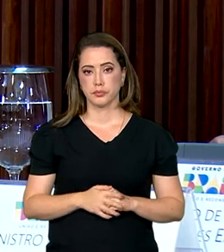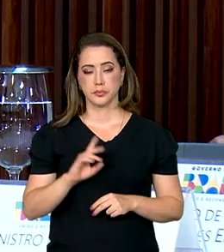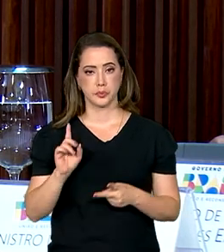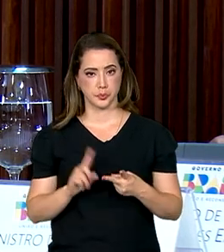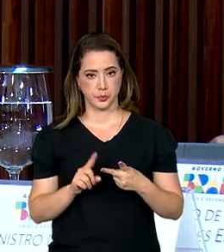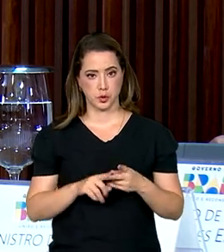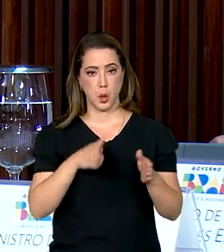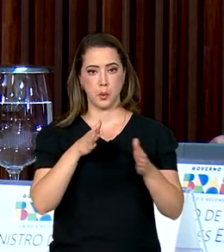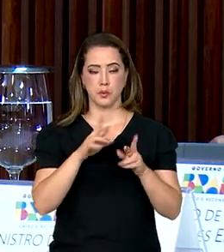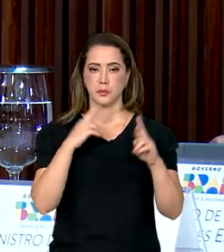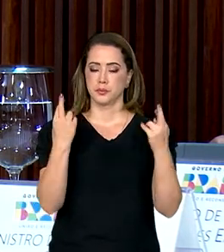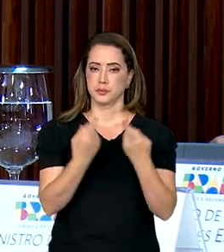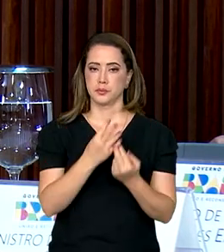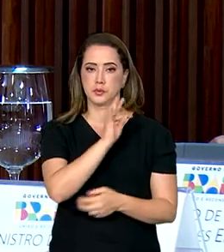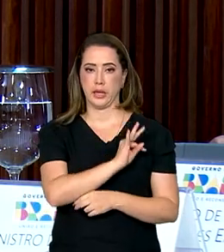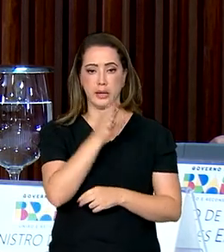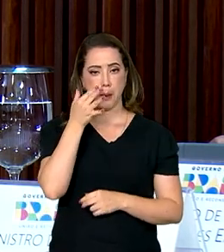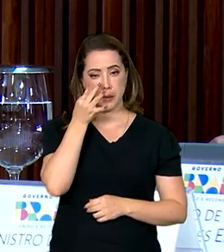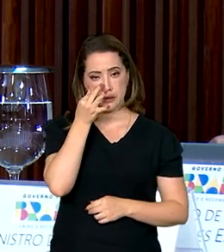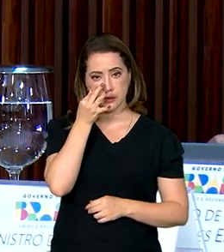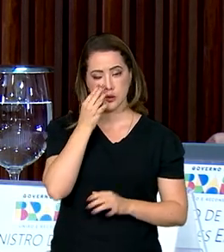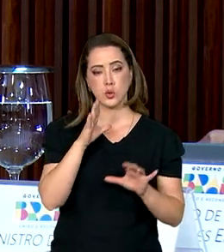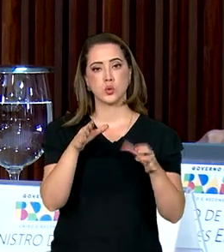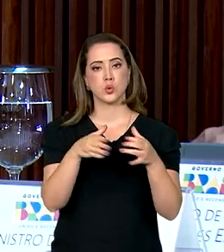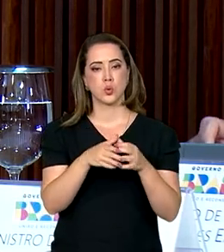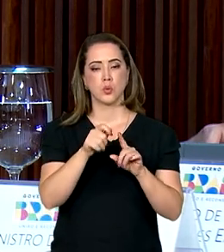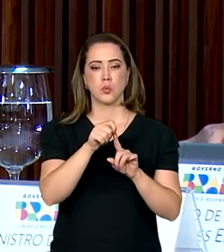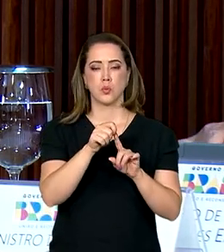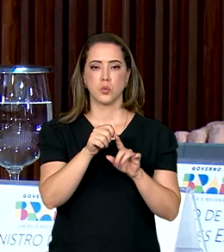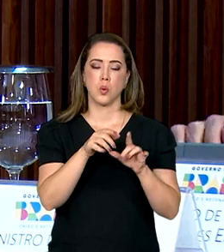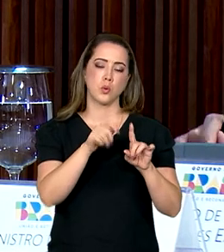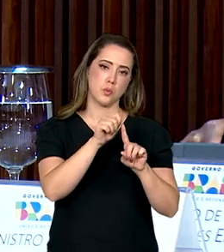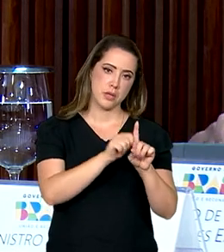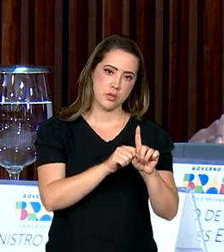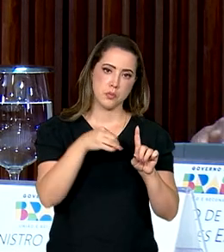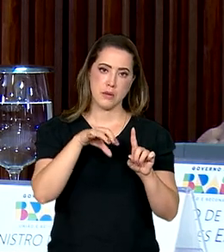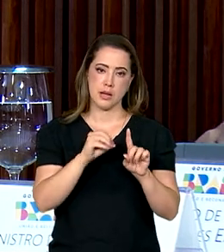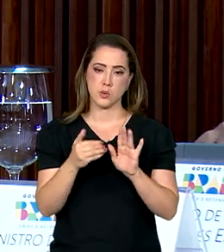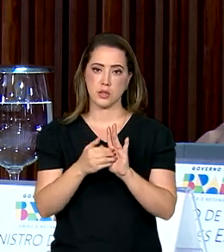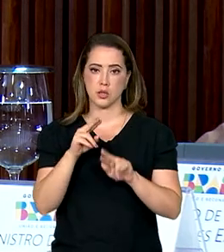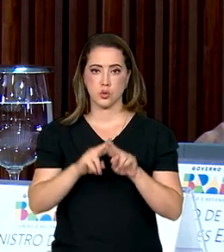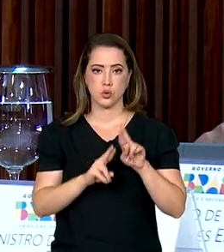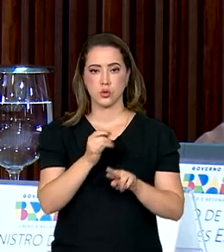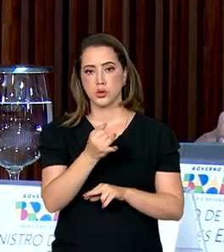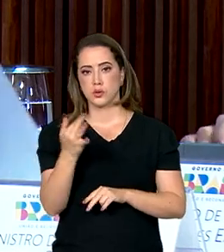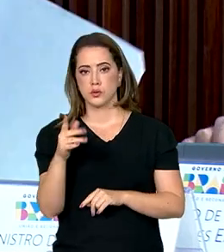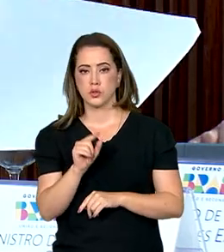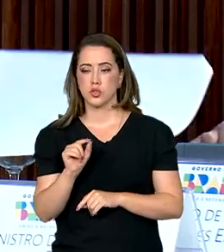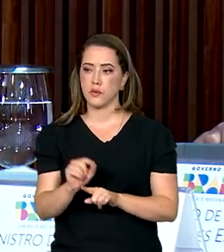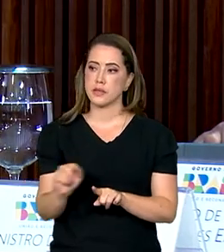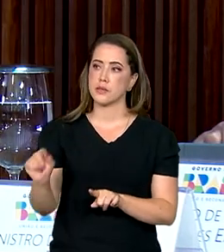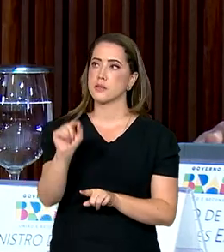fase de reuniões técnicas presenciais, entre os meses de março e junho, distribuídas por diversas cidades e